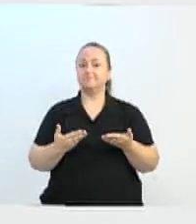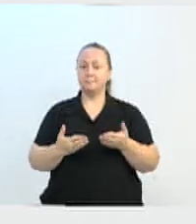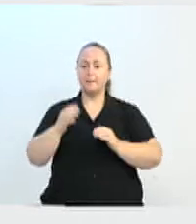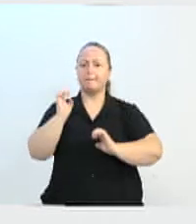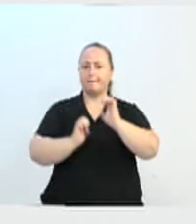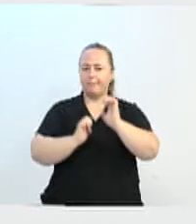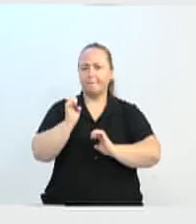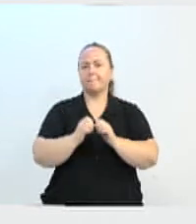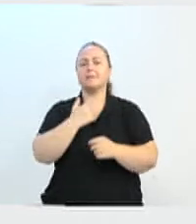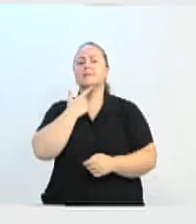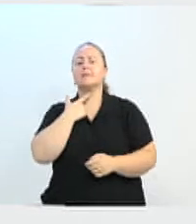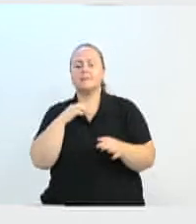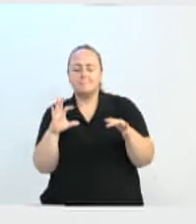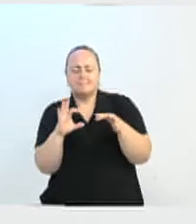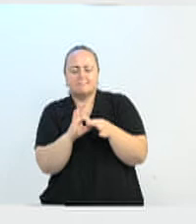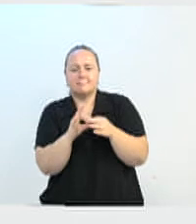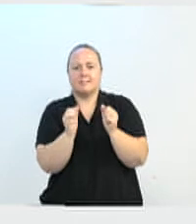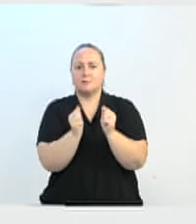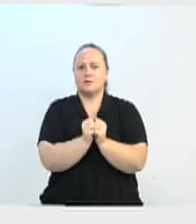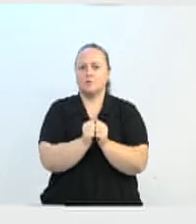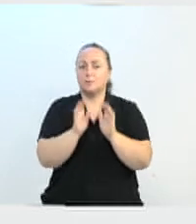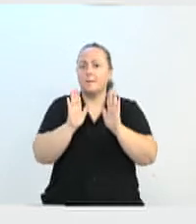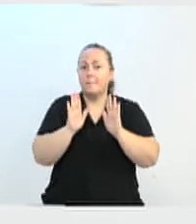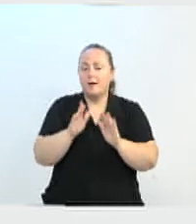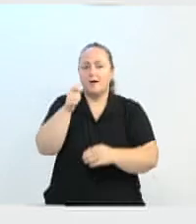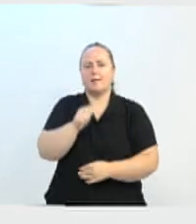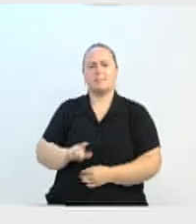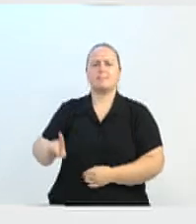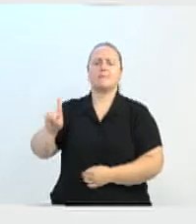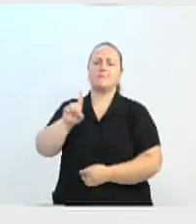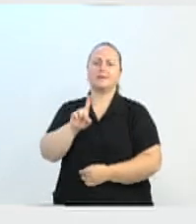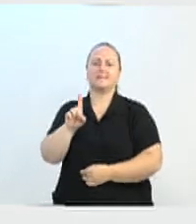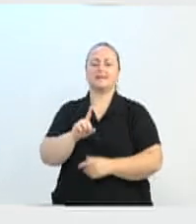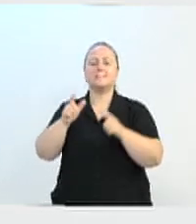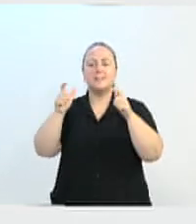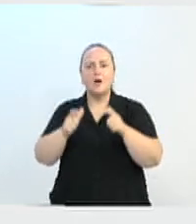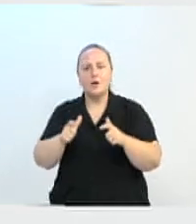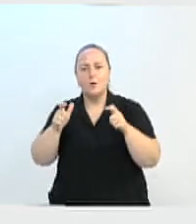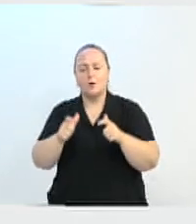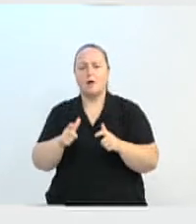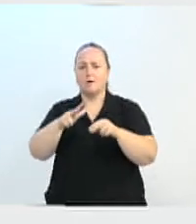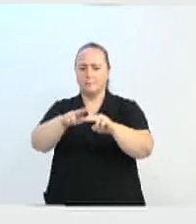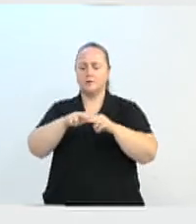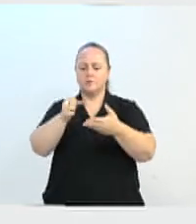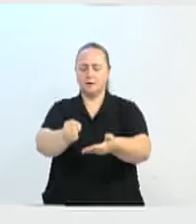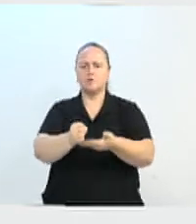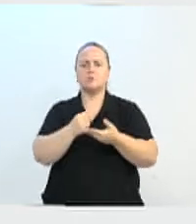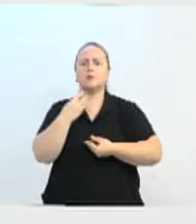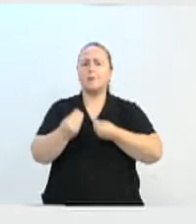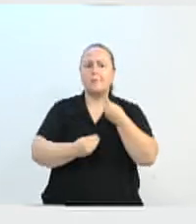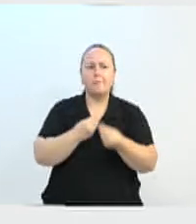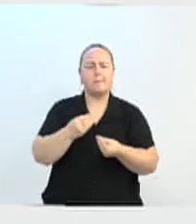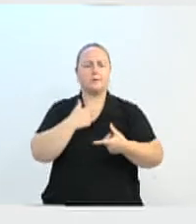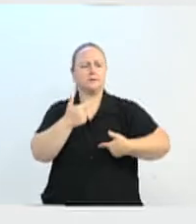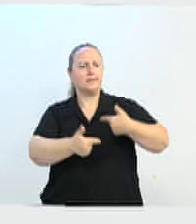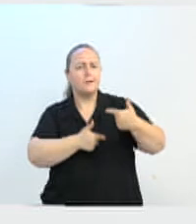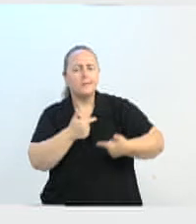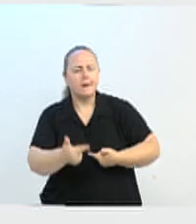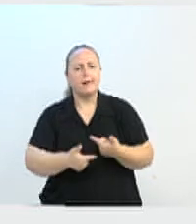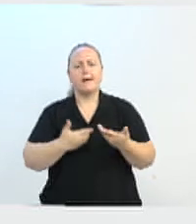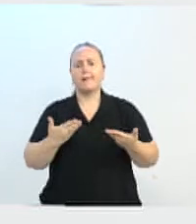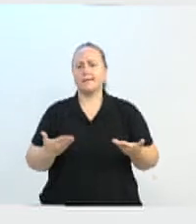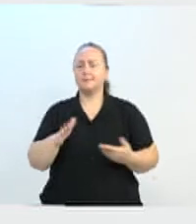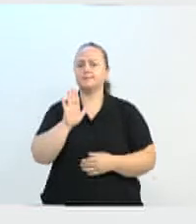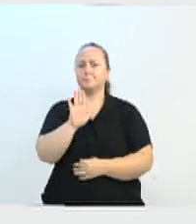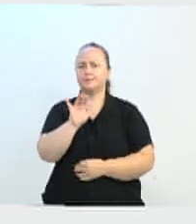de estar conosco, mas que não precisam ter um espaço físico. Então, eles nos ajudam com serviço. Por